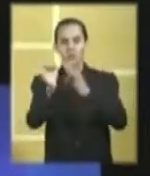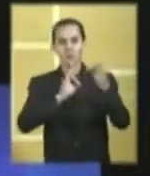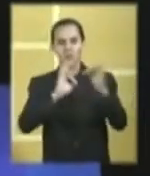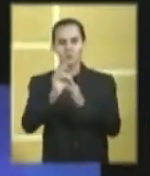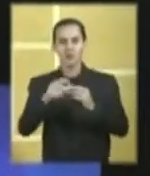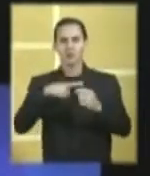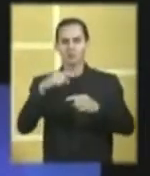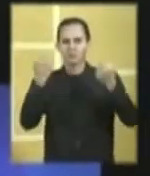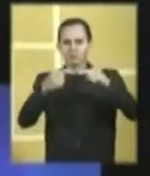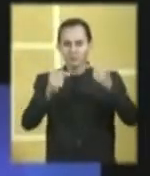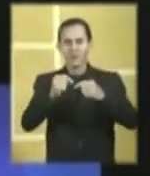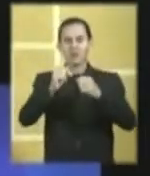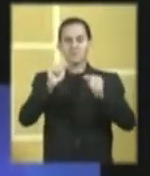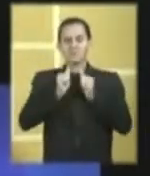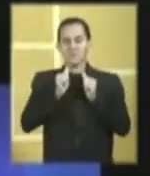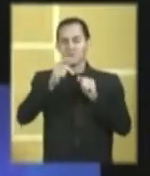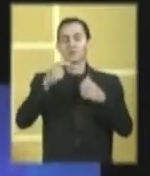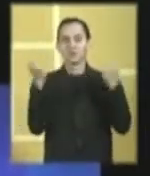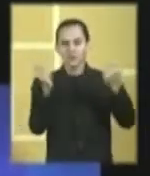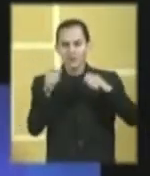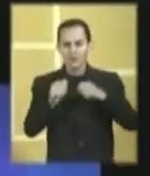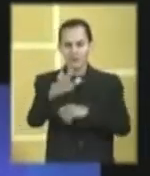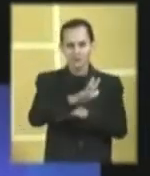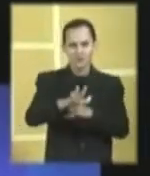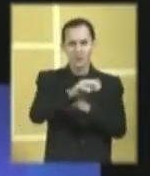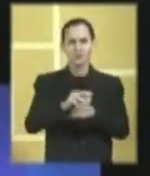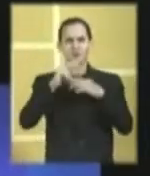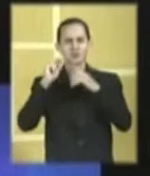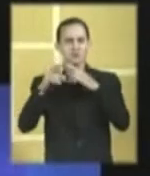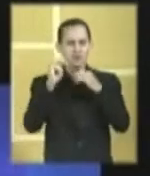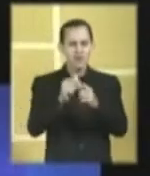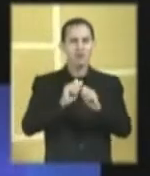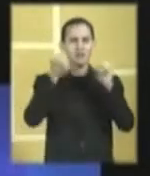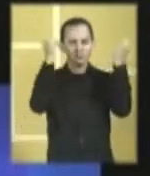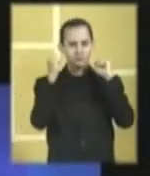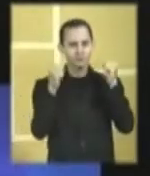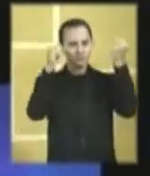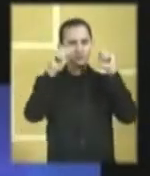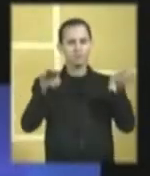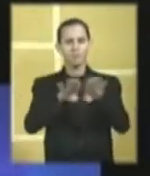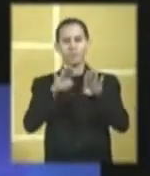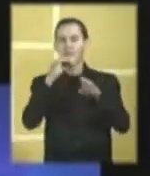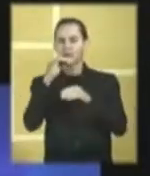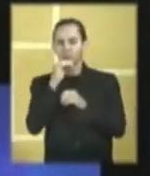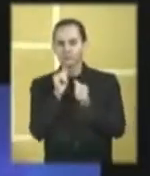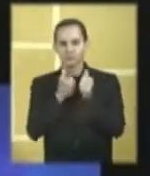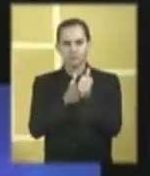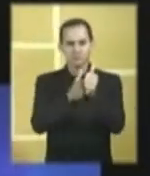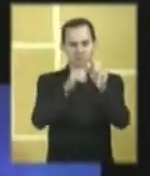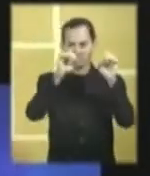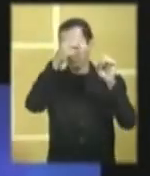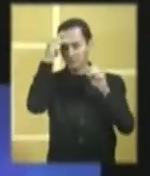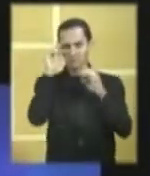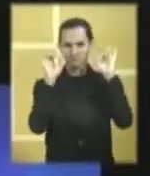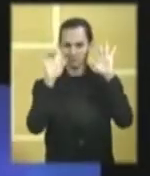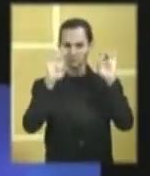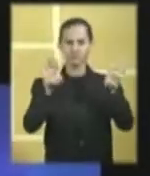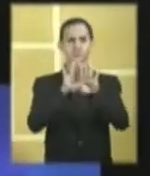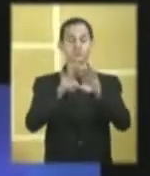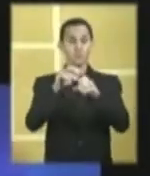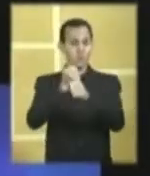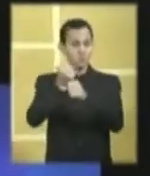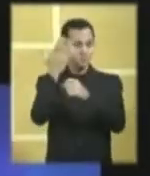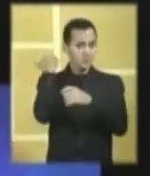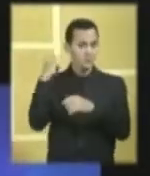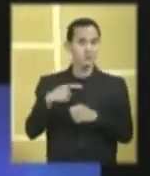programa combate o sedentarismo e oferece à comunidade várias atividades físicas com acompanhamento especializado. Desde